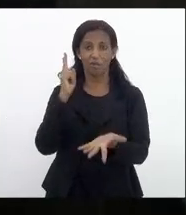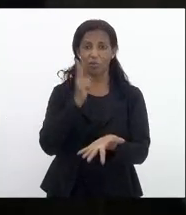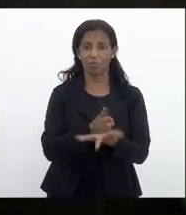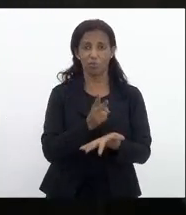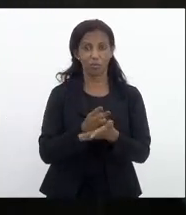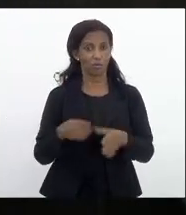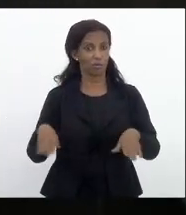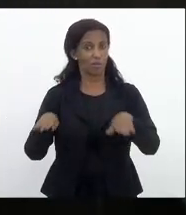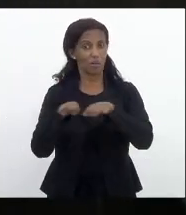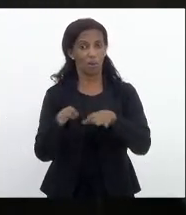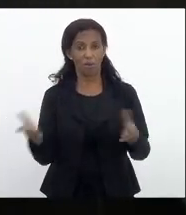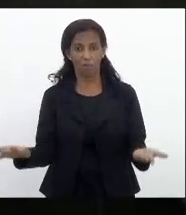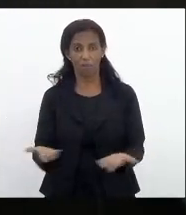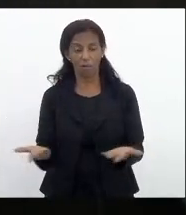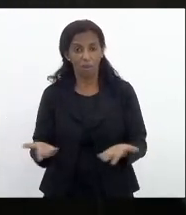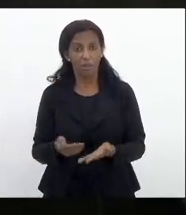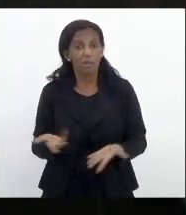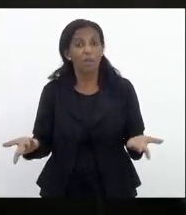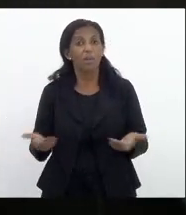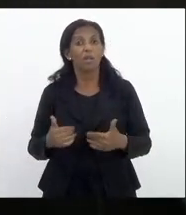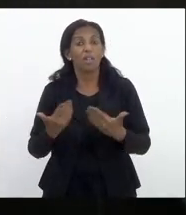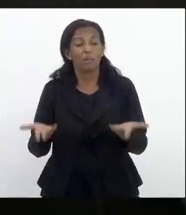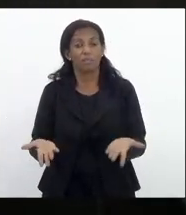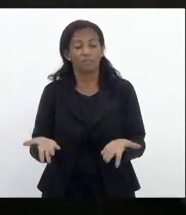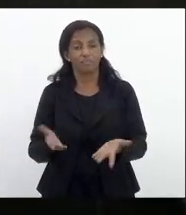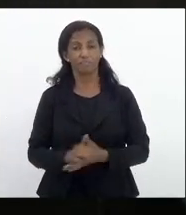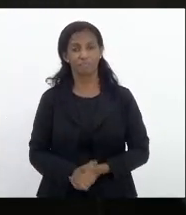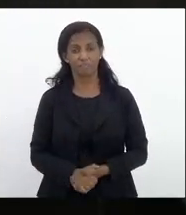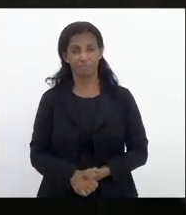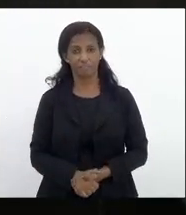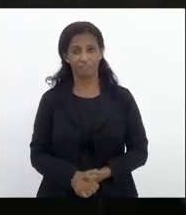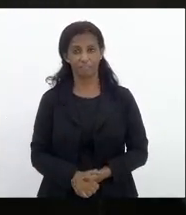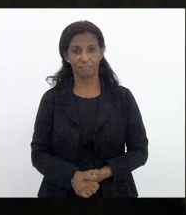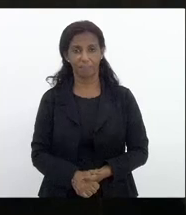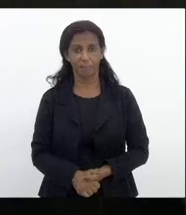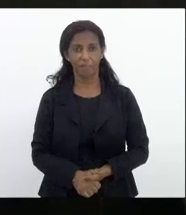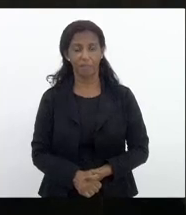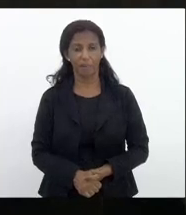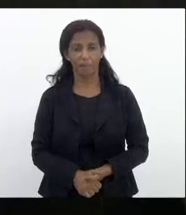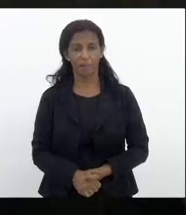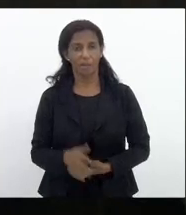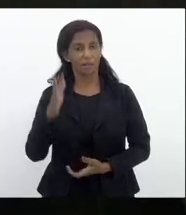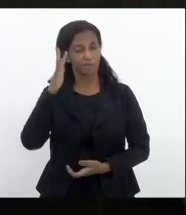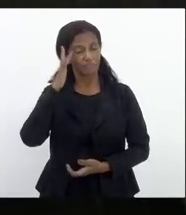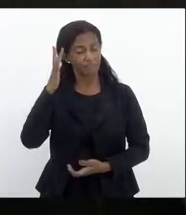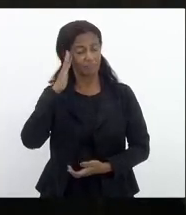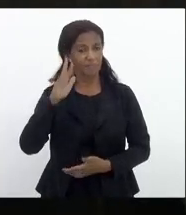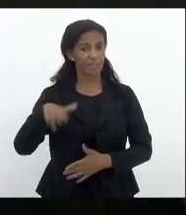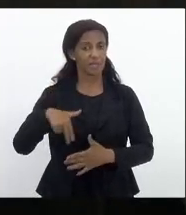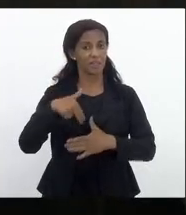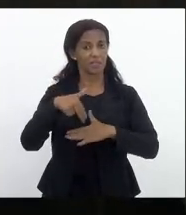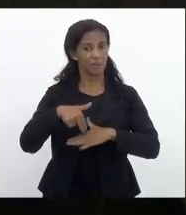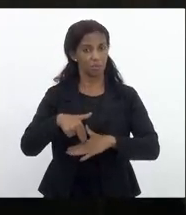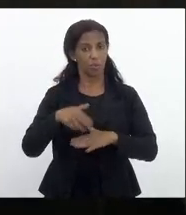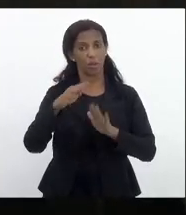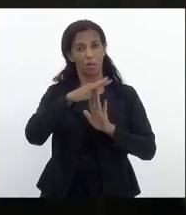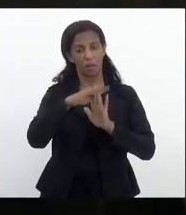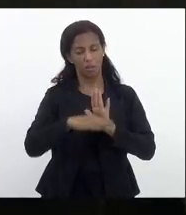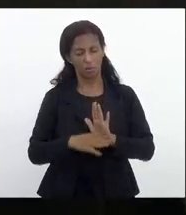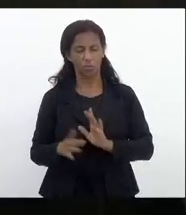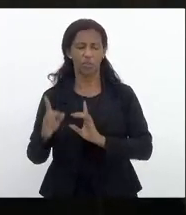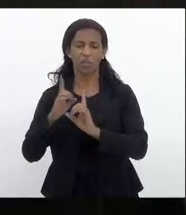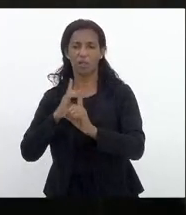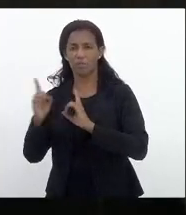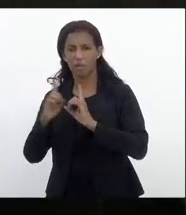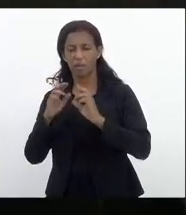do que agora então serviu para quê? então eu queria começar a fazer essa reflexão da tribuna durante a ordem do dia tenho feito os debates